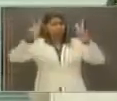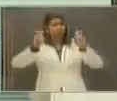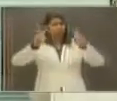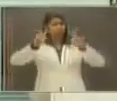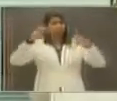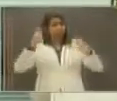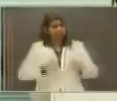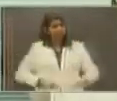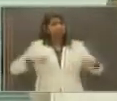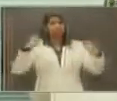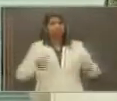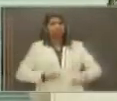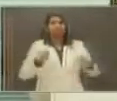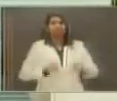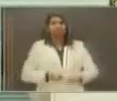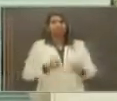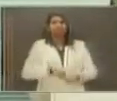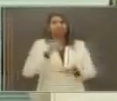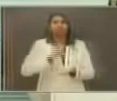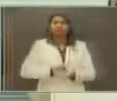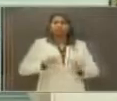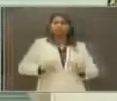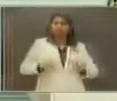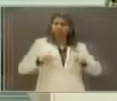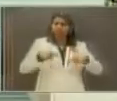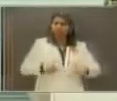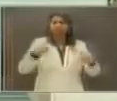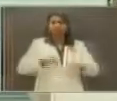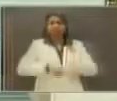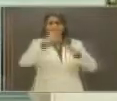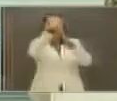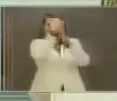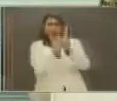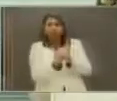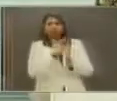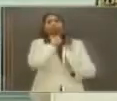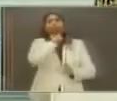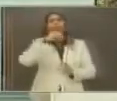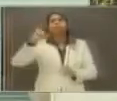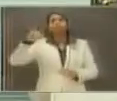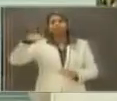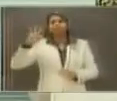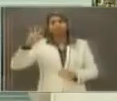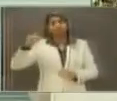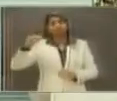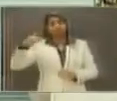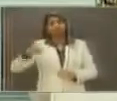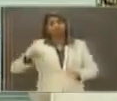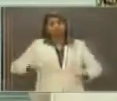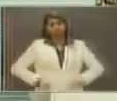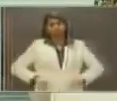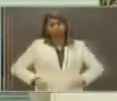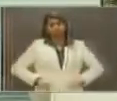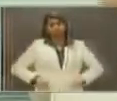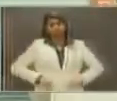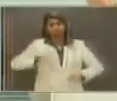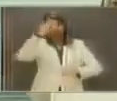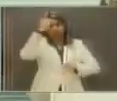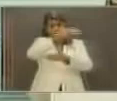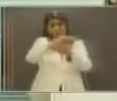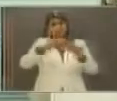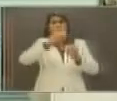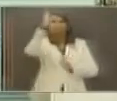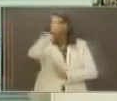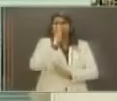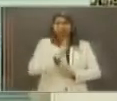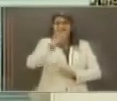precisamos, sim, lutar para diminuir a inflação, porque quem sofre com isso é a população brasileira,